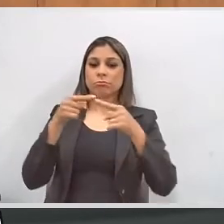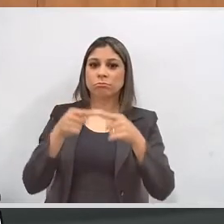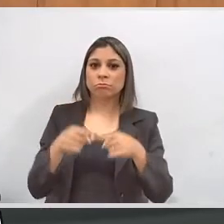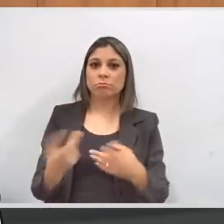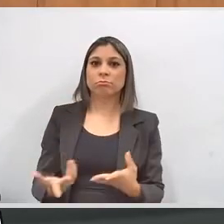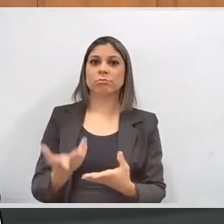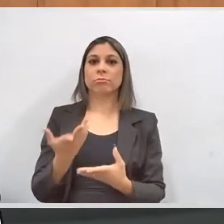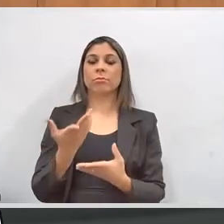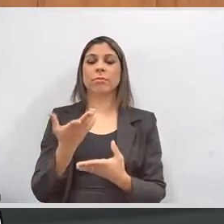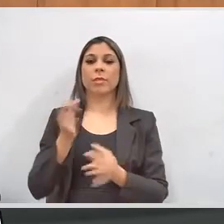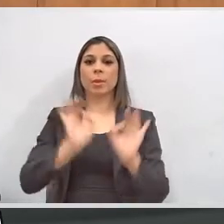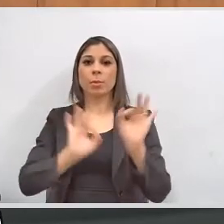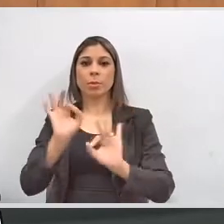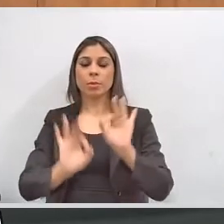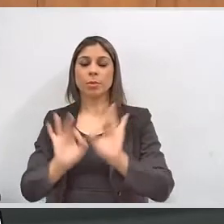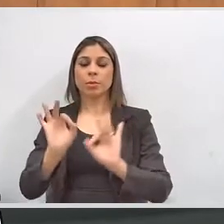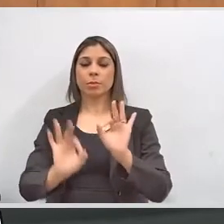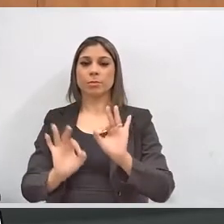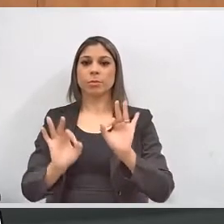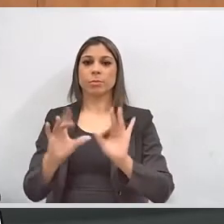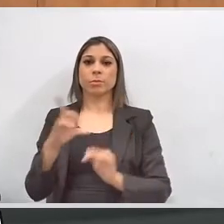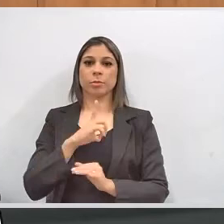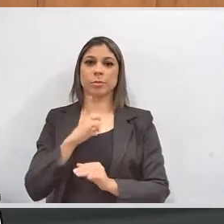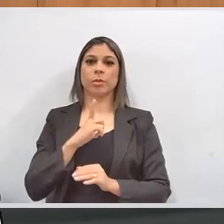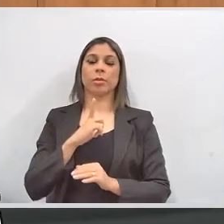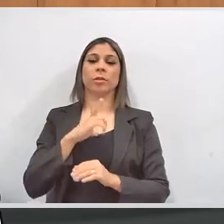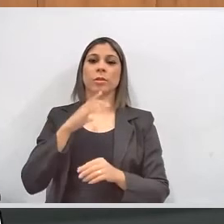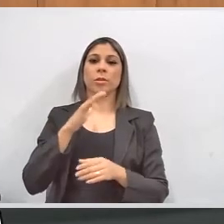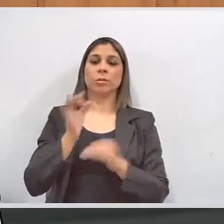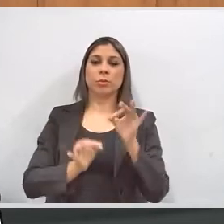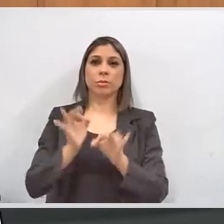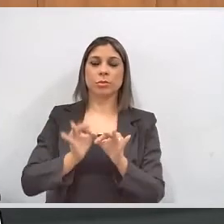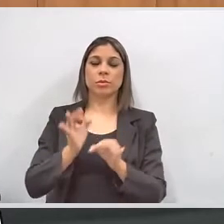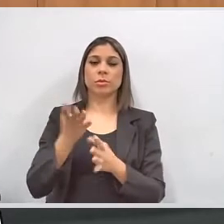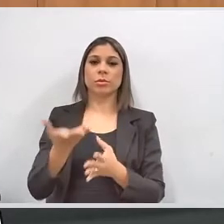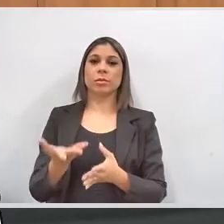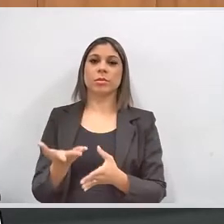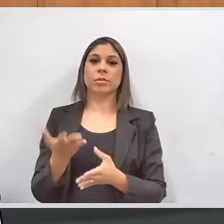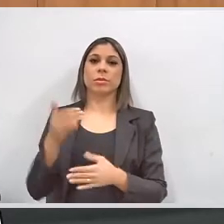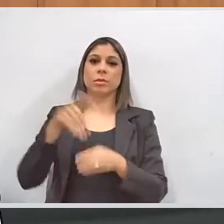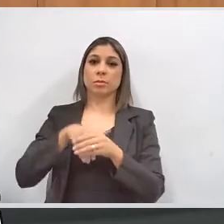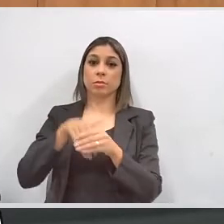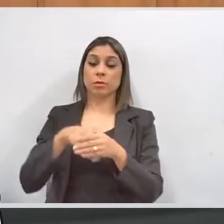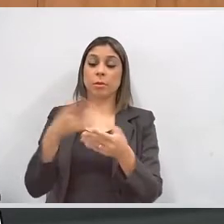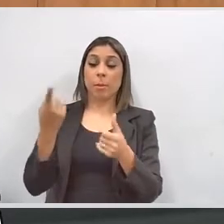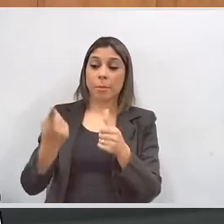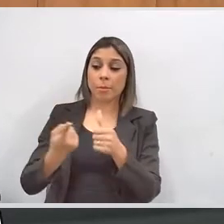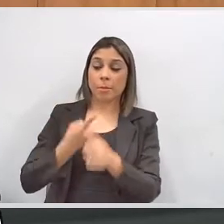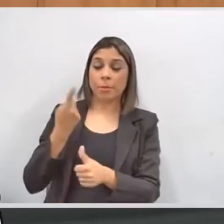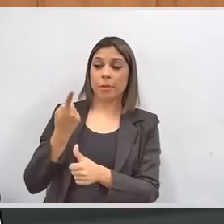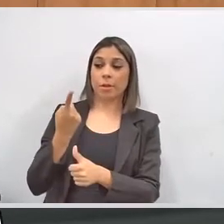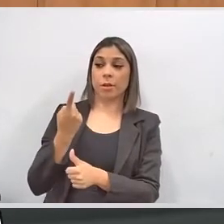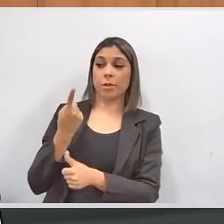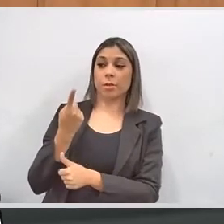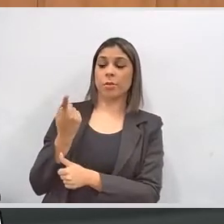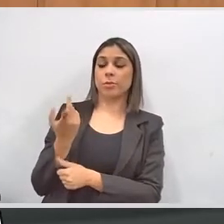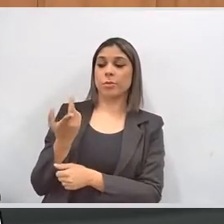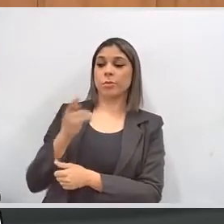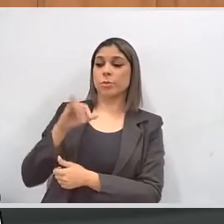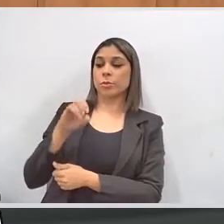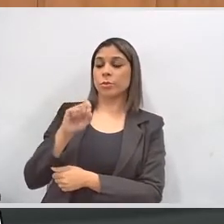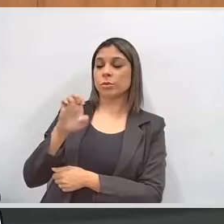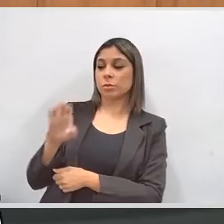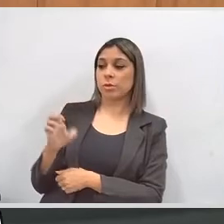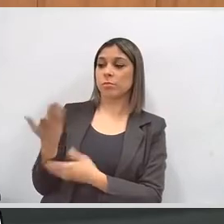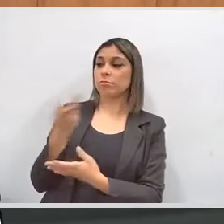dessa programação feita pela Justiça Eleitoral. E eu quero, brevemente, presidente, doutor José Edgar,